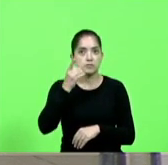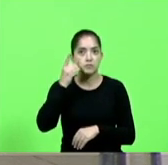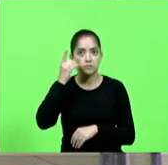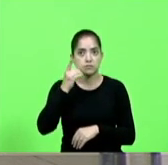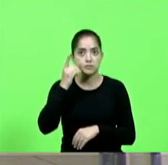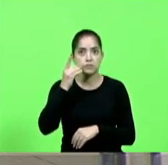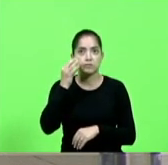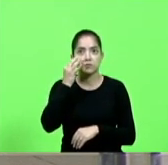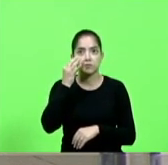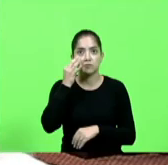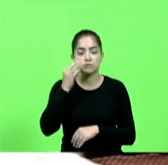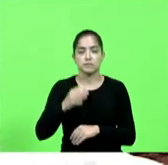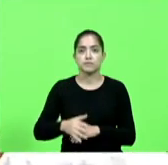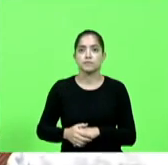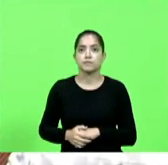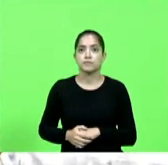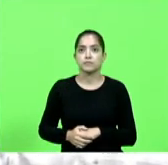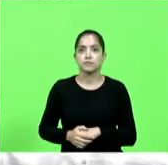Estevão.